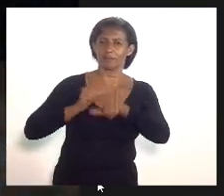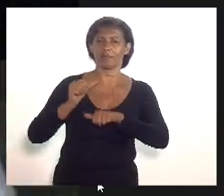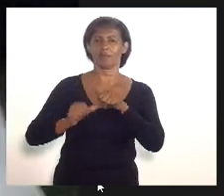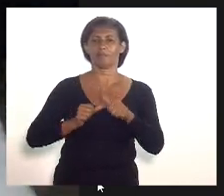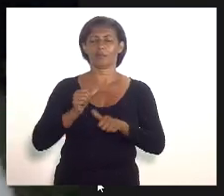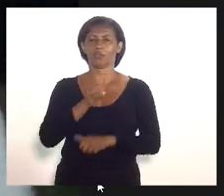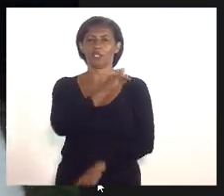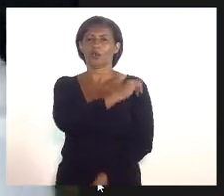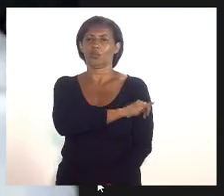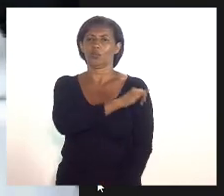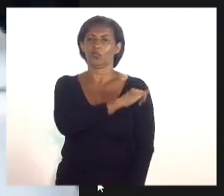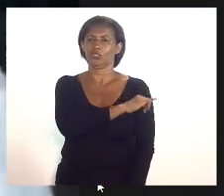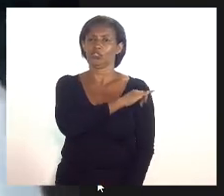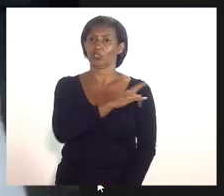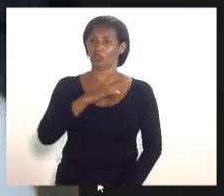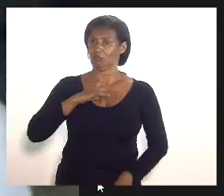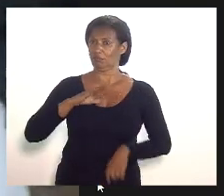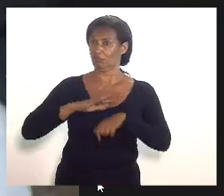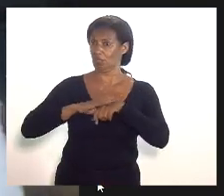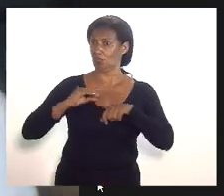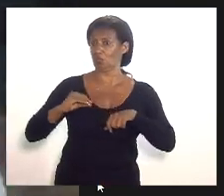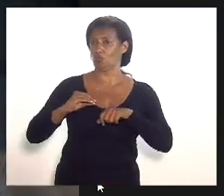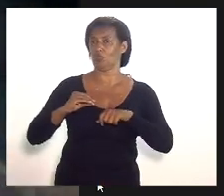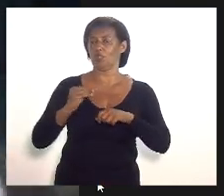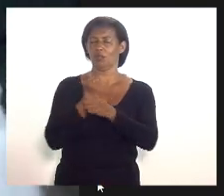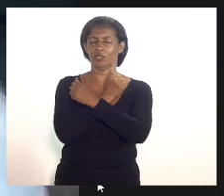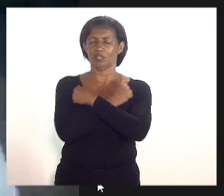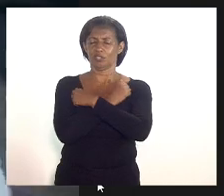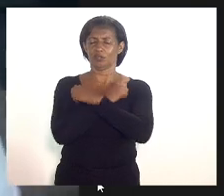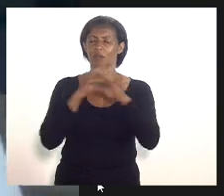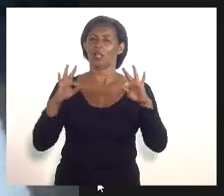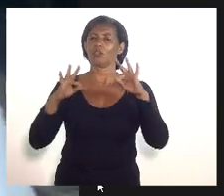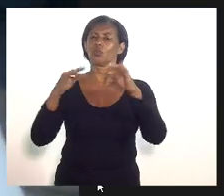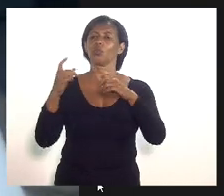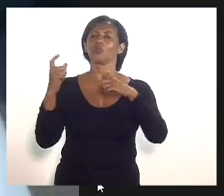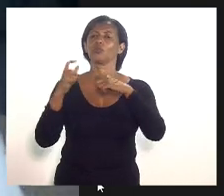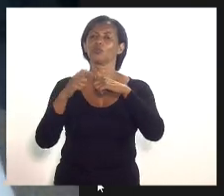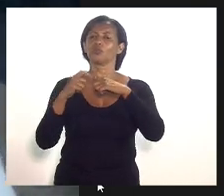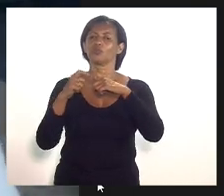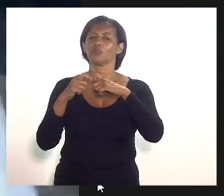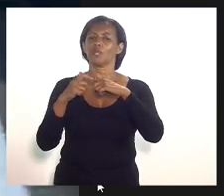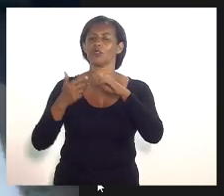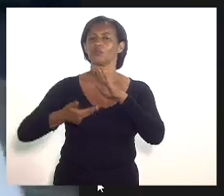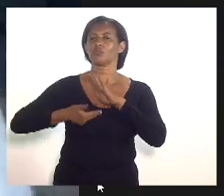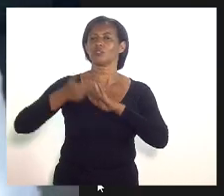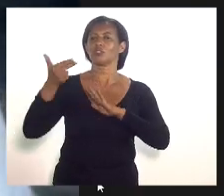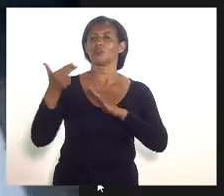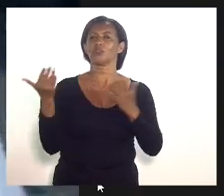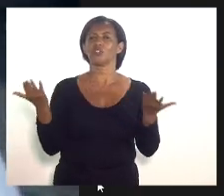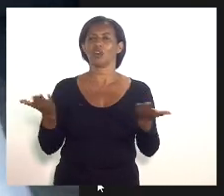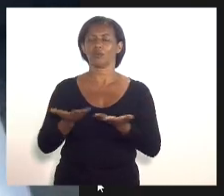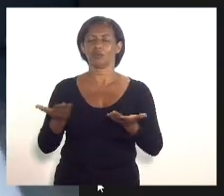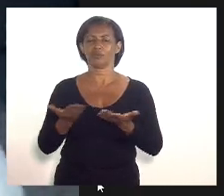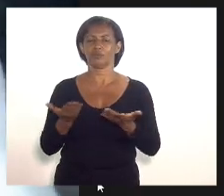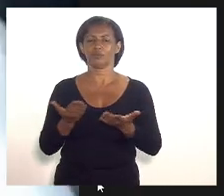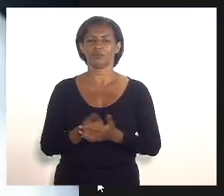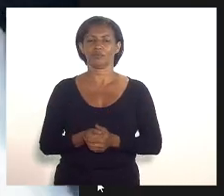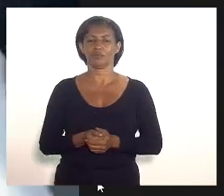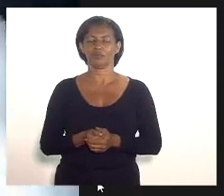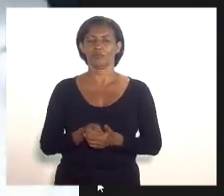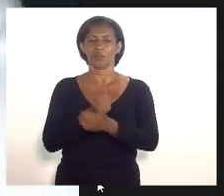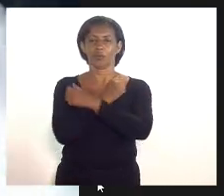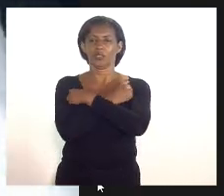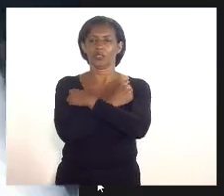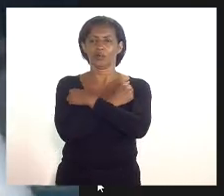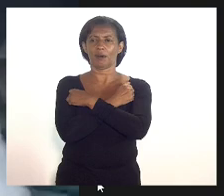o Rio de Janeiro tem cura um grande abraço a todos os neurocirurgiões do Estado do Rio de Janeiro um grande abraço deputado